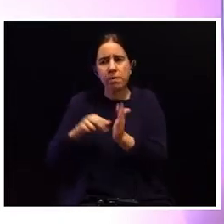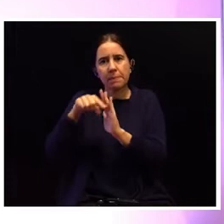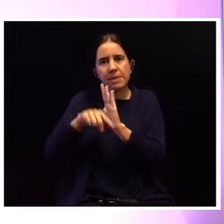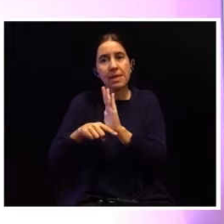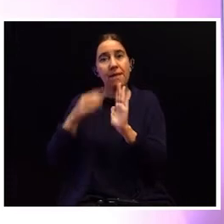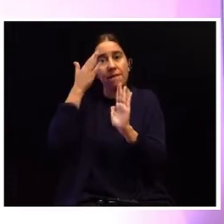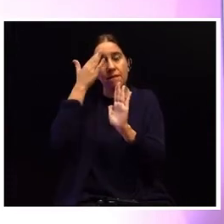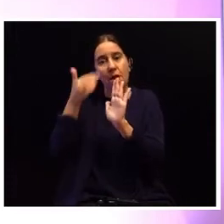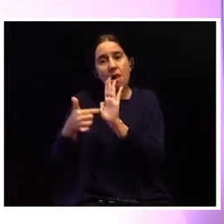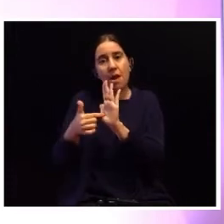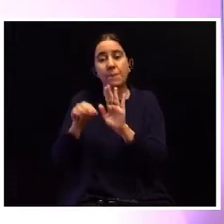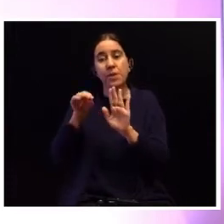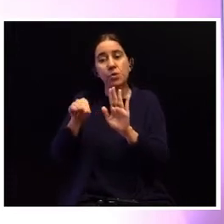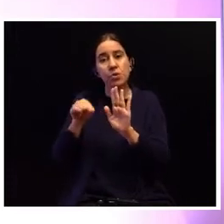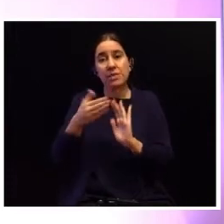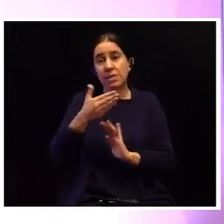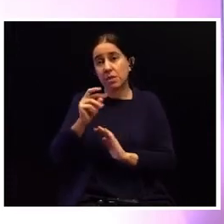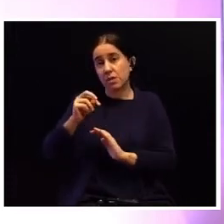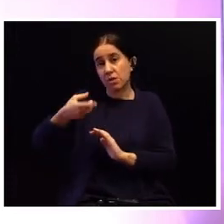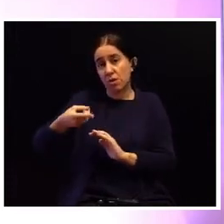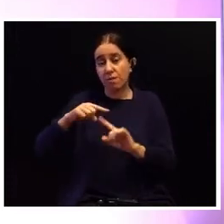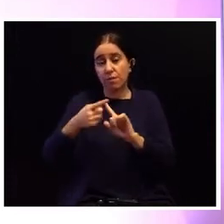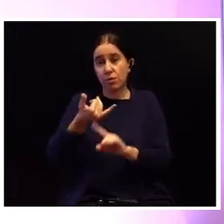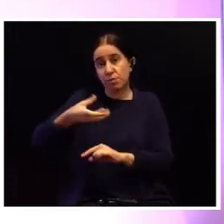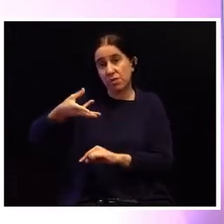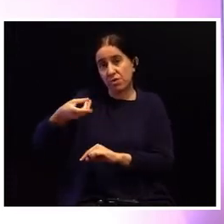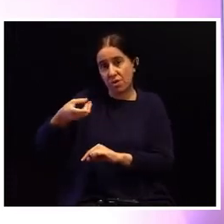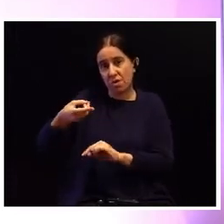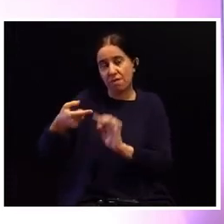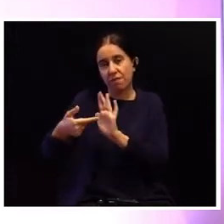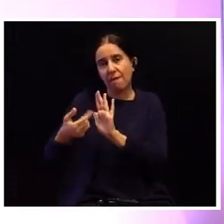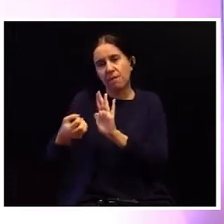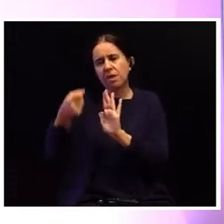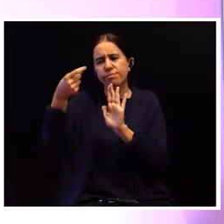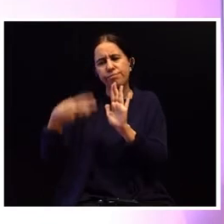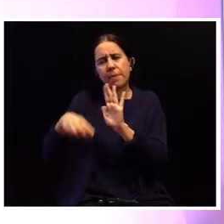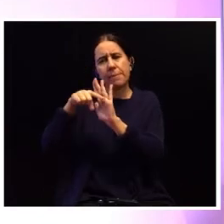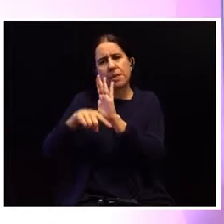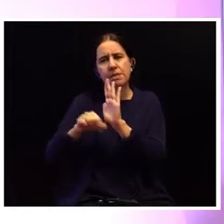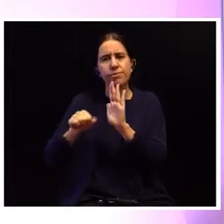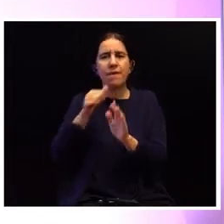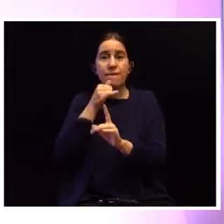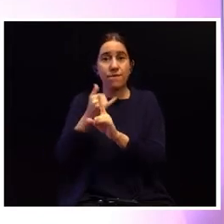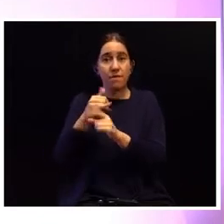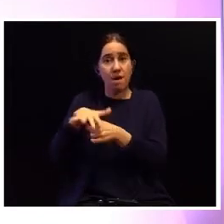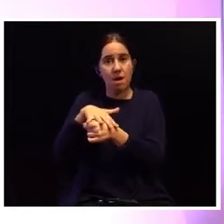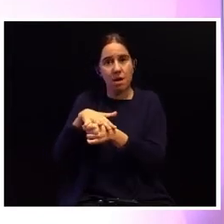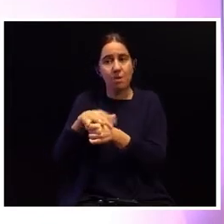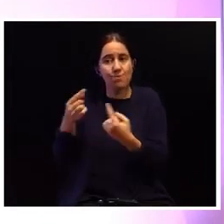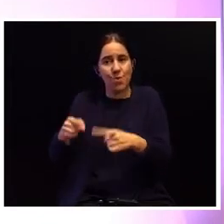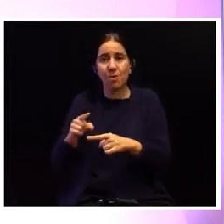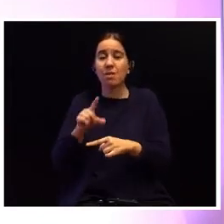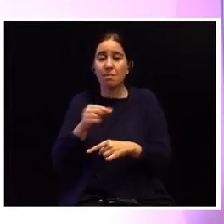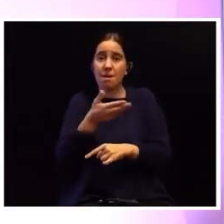previstas na Resolução 139 de 2019, um conjunto de medidas na área da violência, mas também